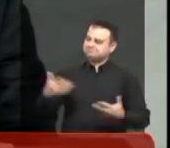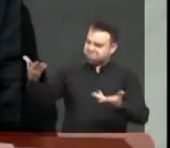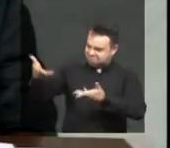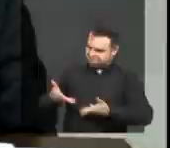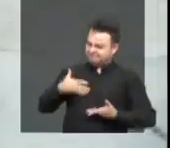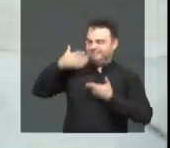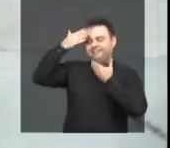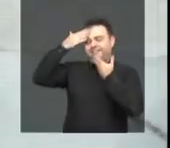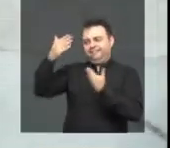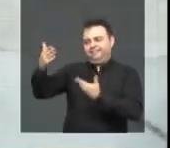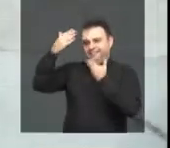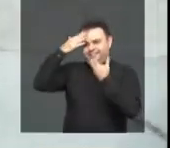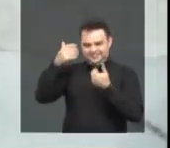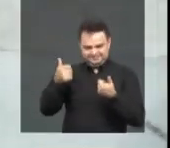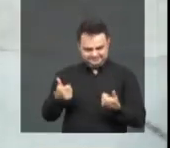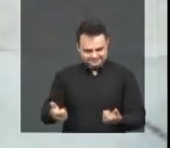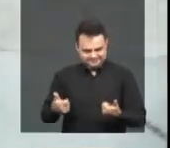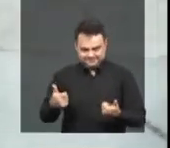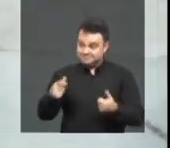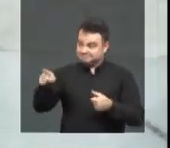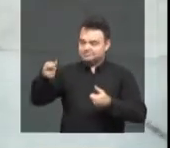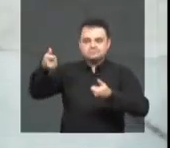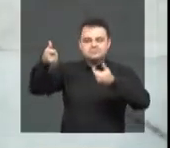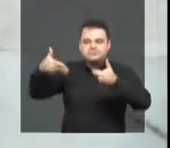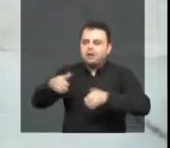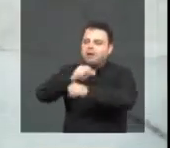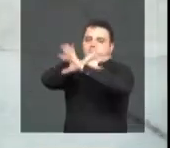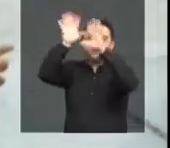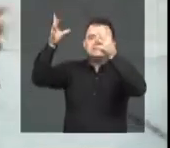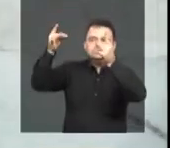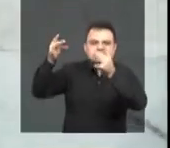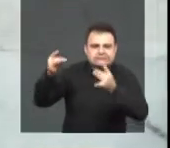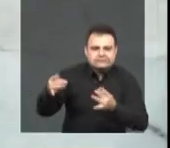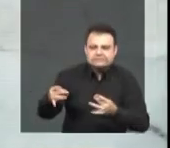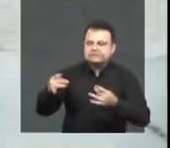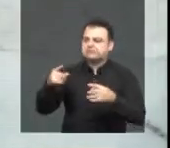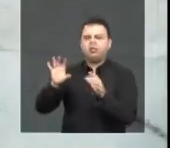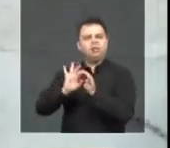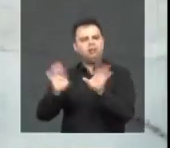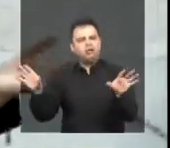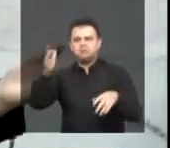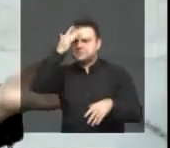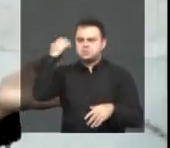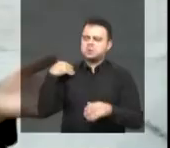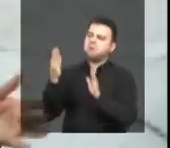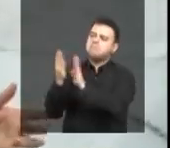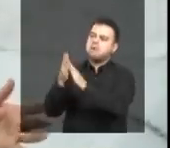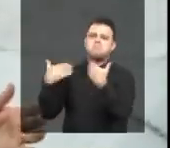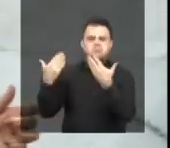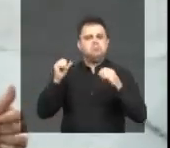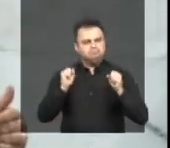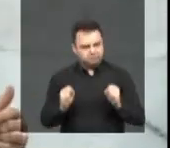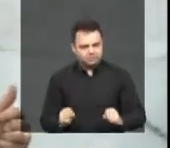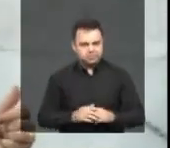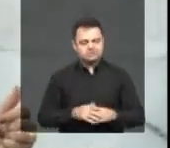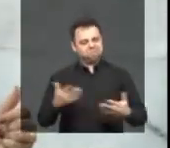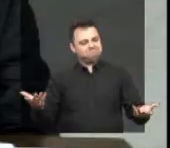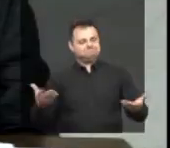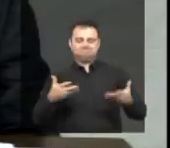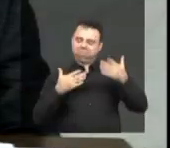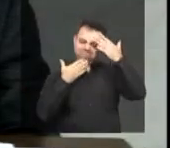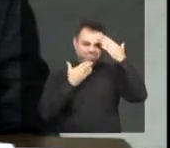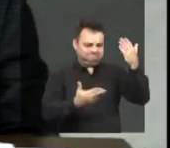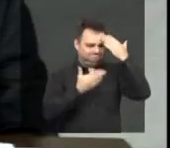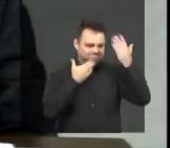Perfeito. Dr. Renato, muito obrigada pela participação aqui no Questão de Ordem, pelos esclarecimentos, por estar sempre à disposição da população de Rio Preto.